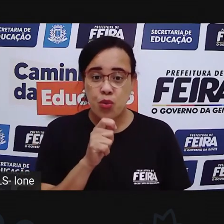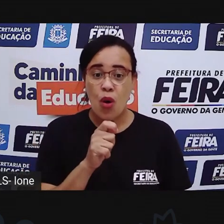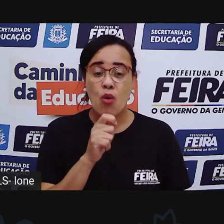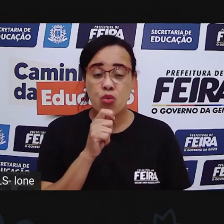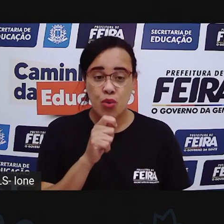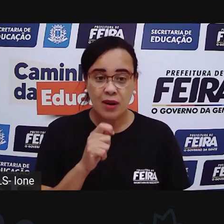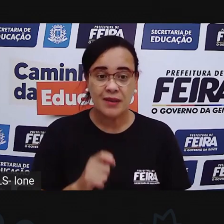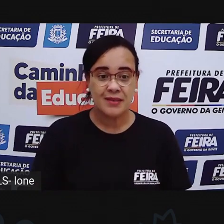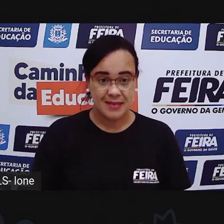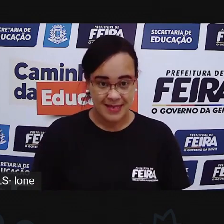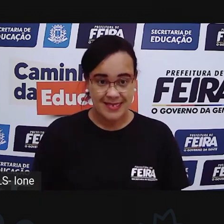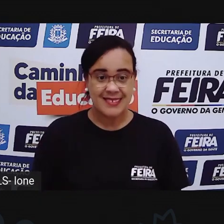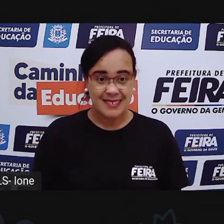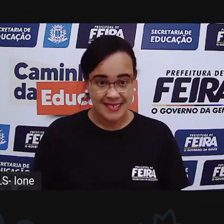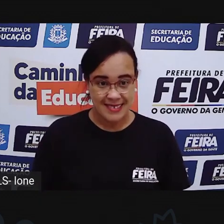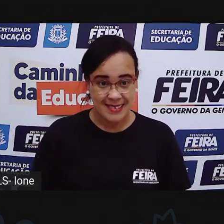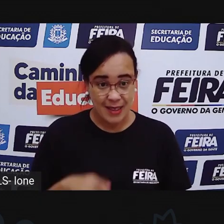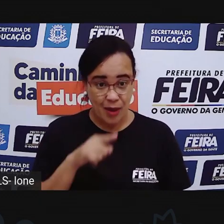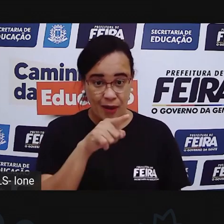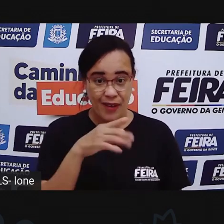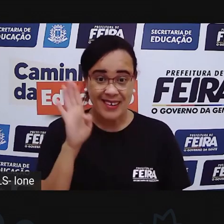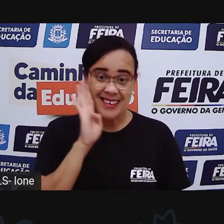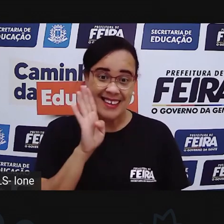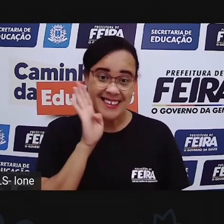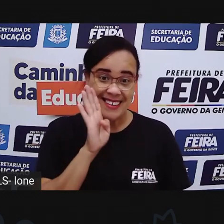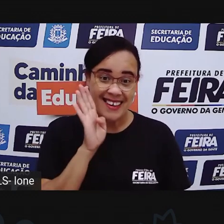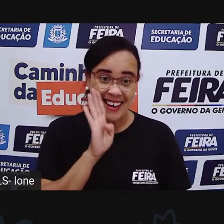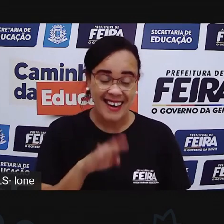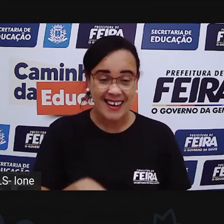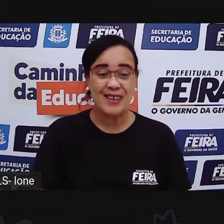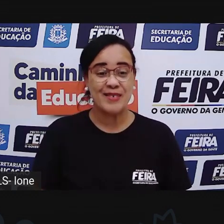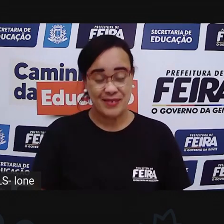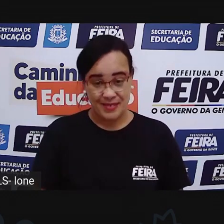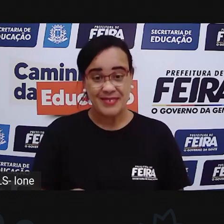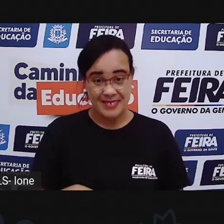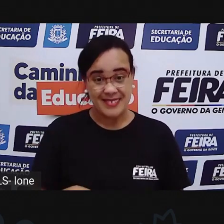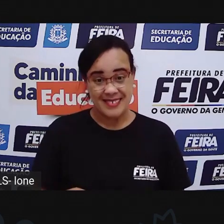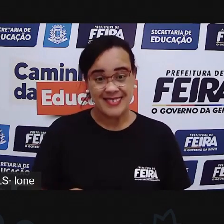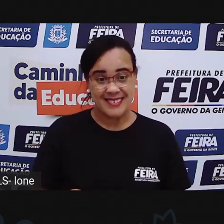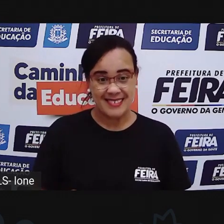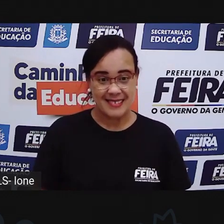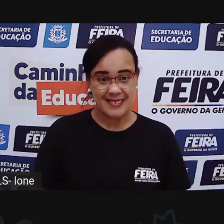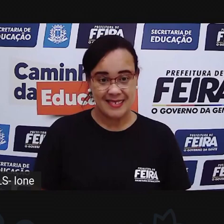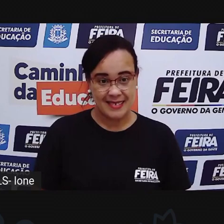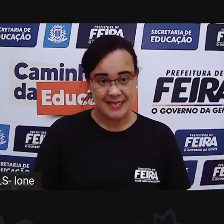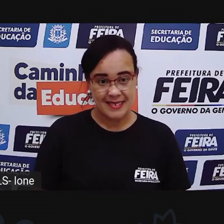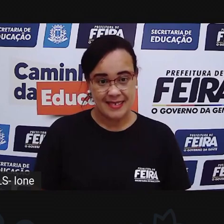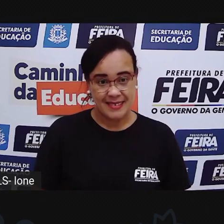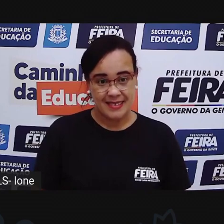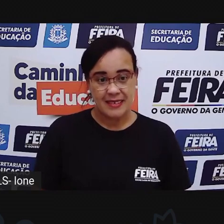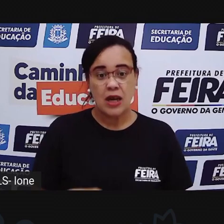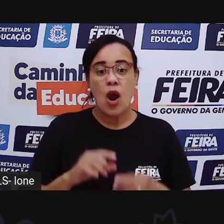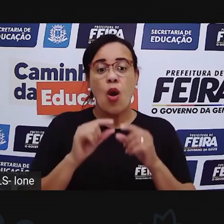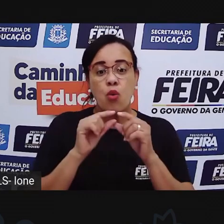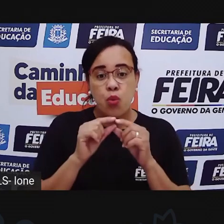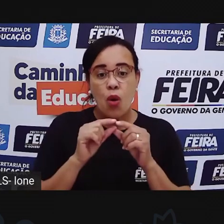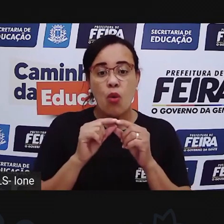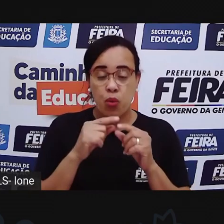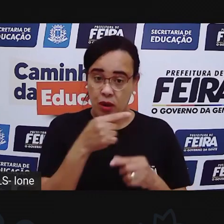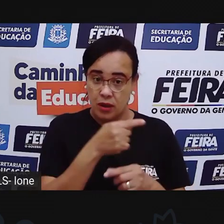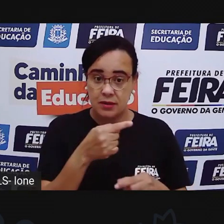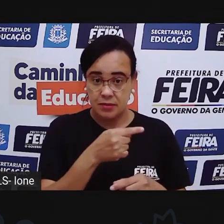Martelo, o fazedor de bolinha de sabão. Então, ó, a base, onde a gente assopra, né?